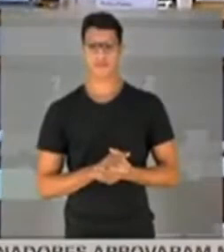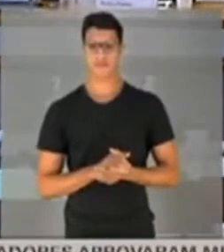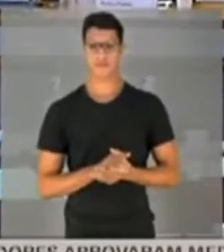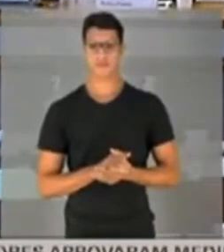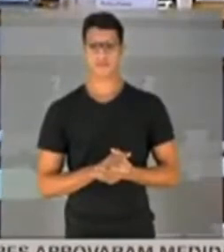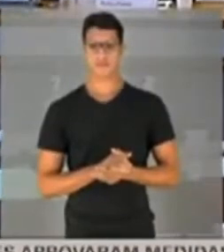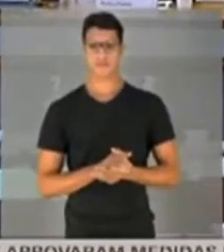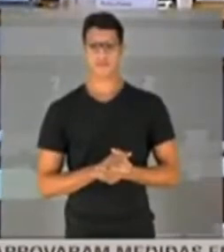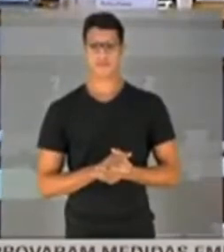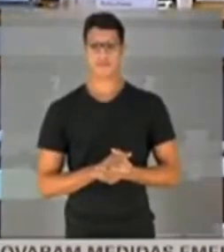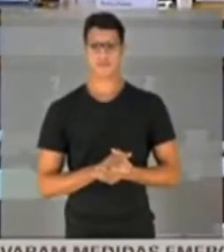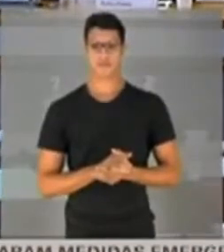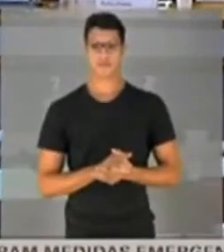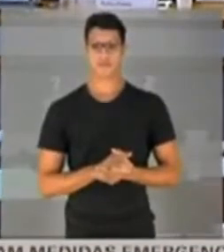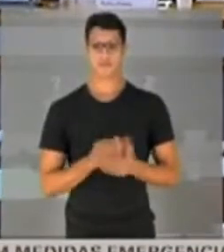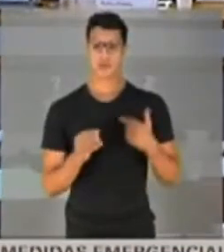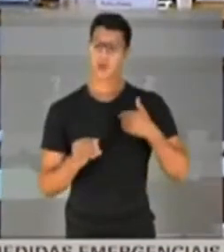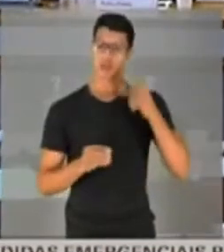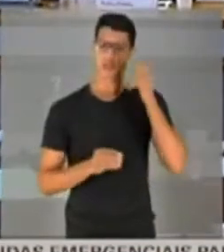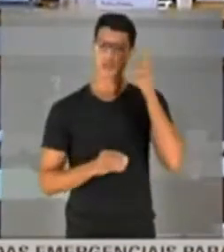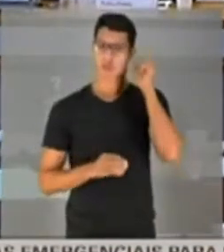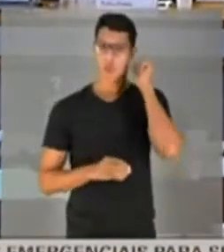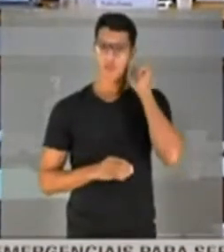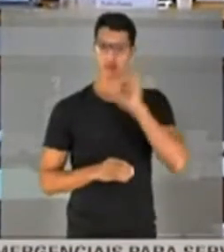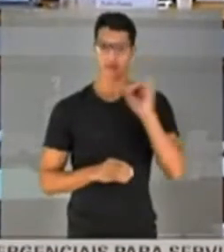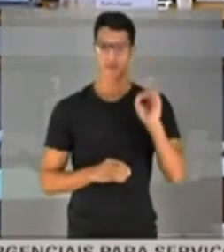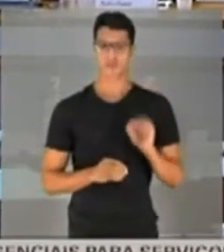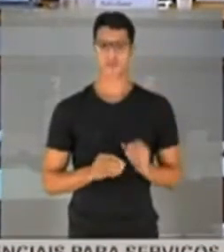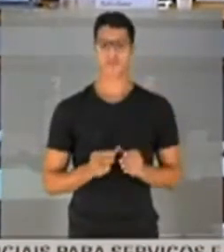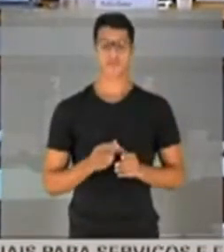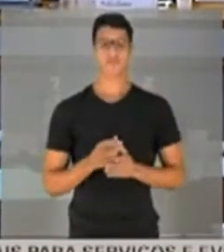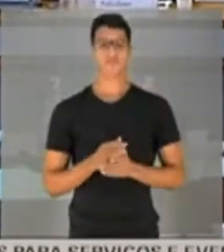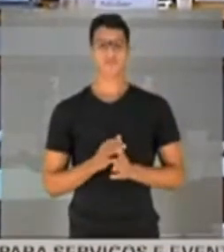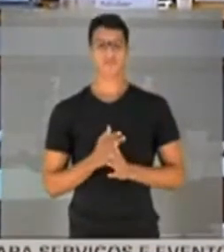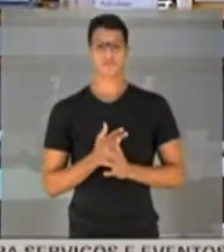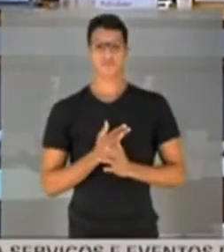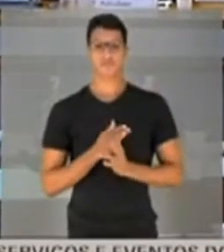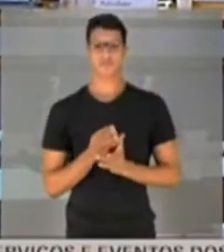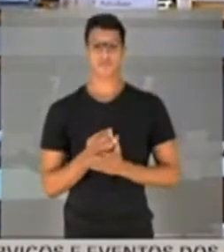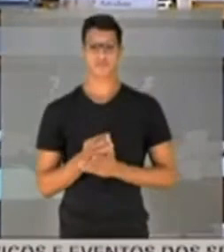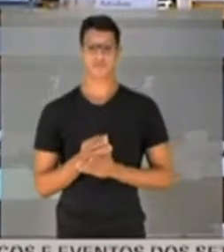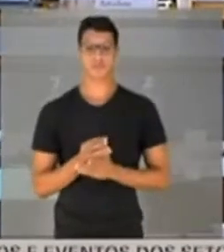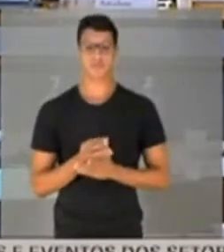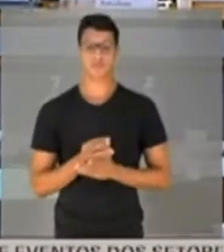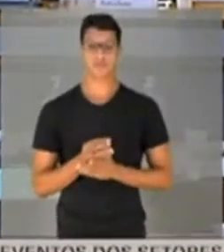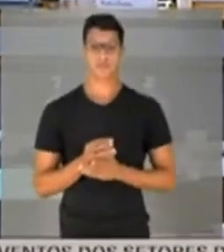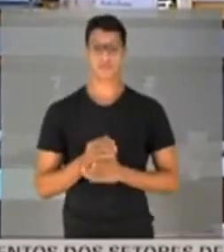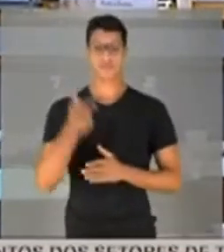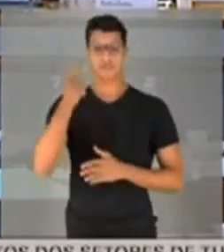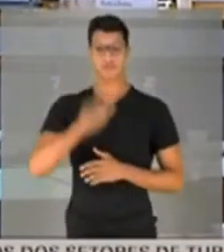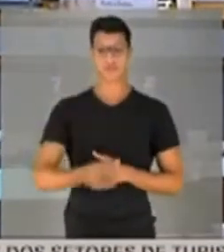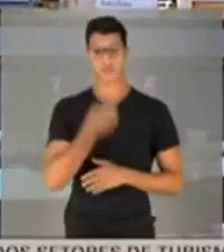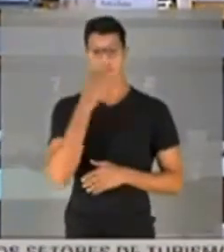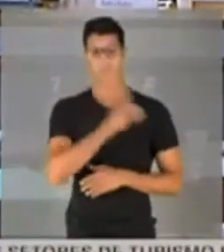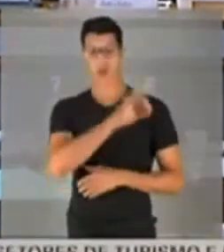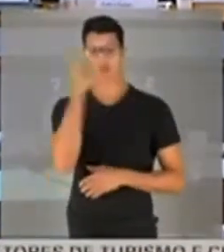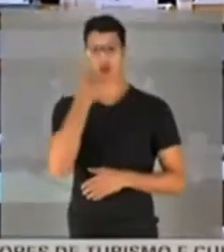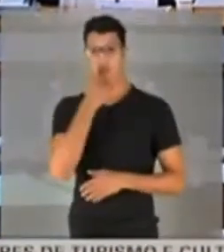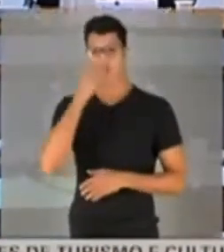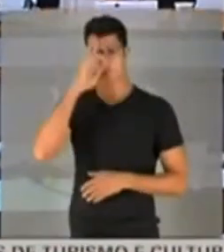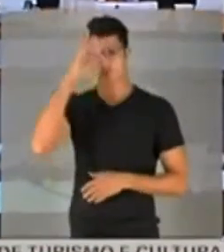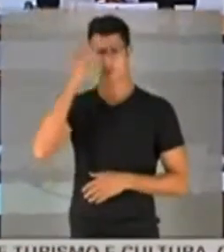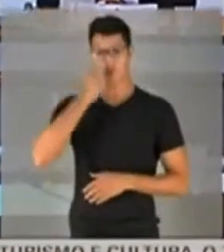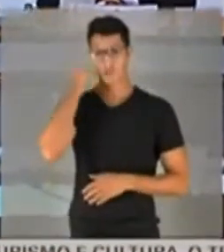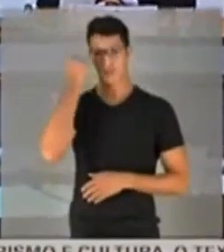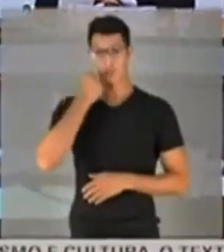Vê o som, eu acho que não estão ouvindo. Alô? Agora sim. Obrigada. Repetindo, bom dia, senhoras senadoras, bom dia,